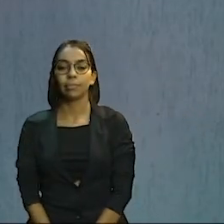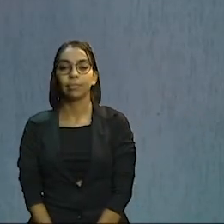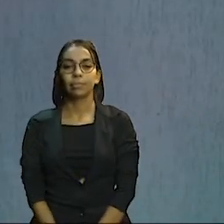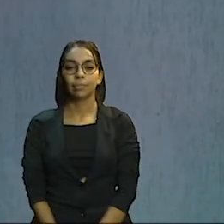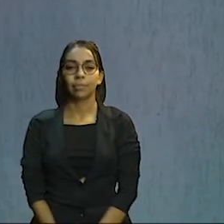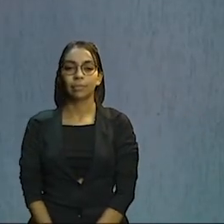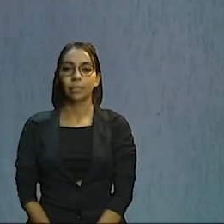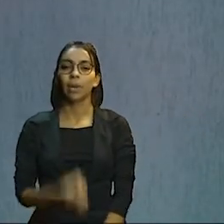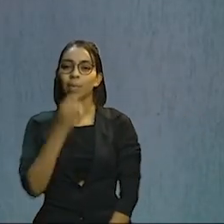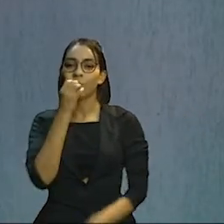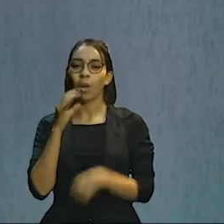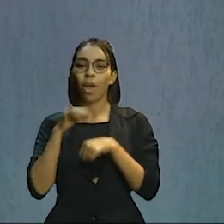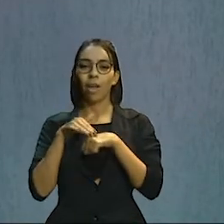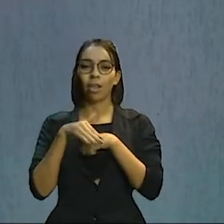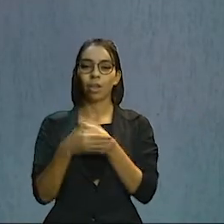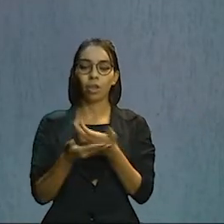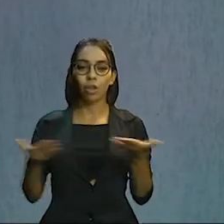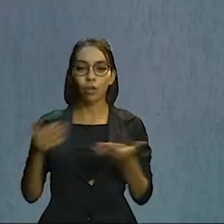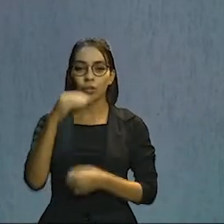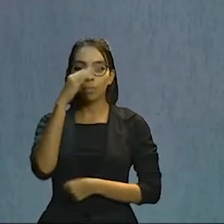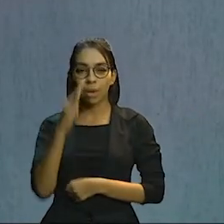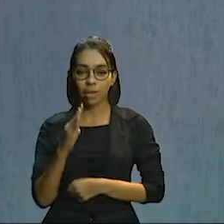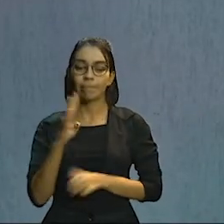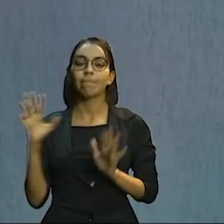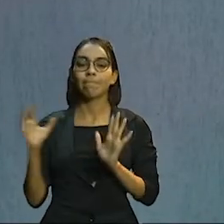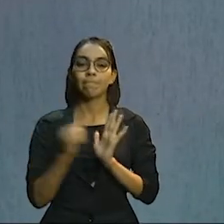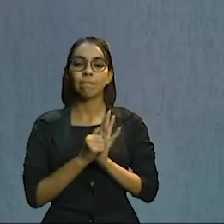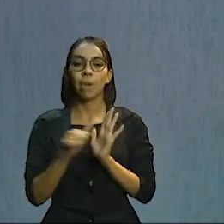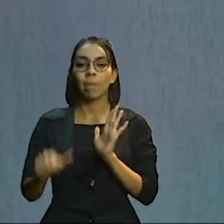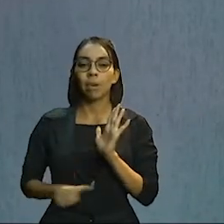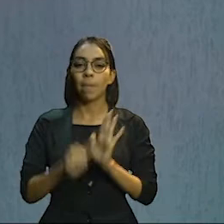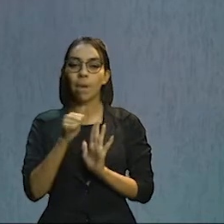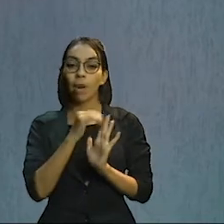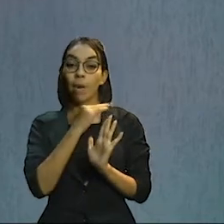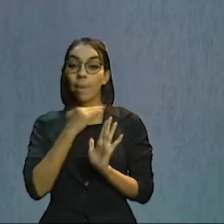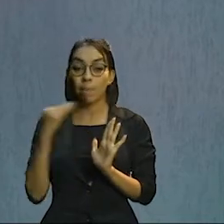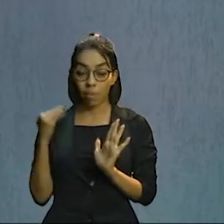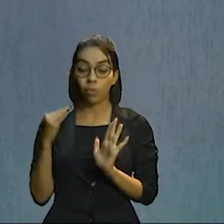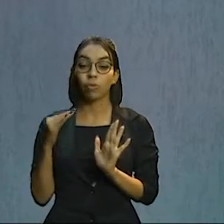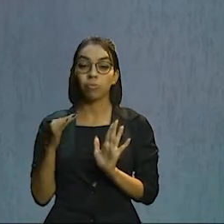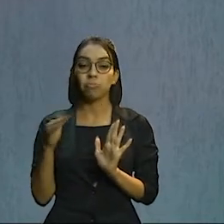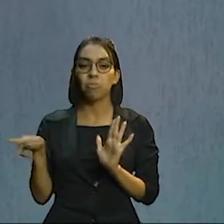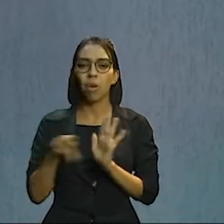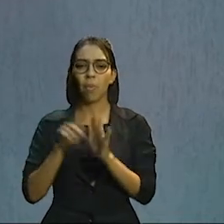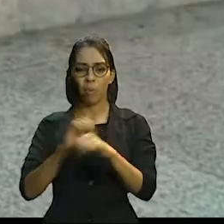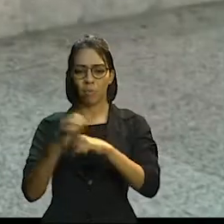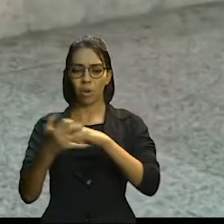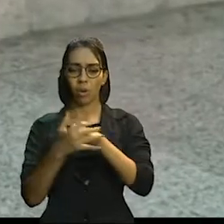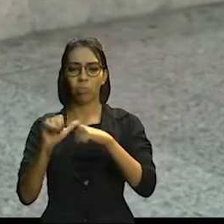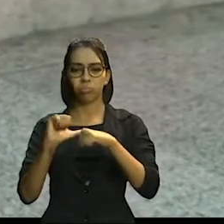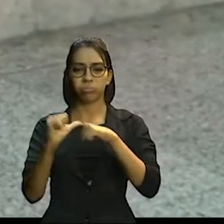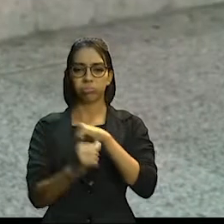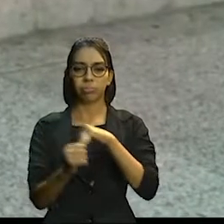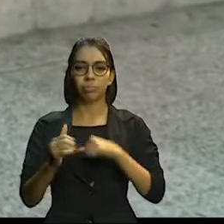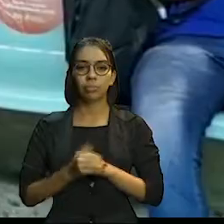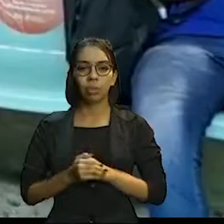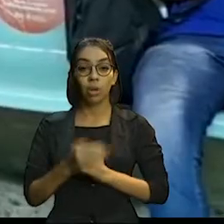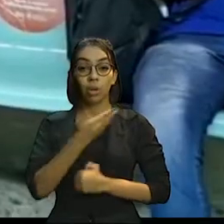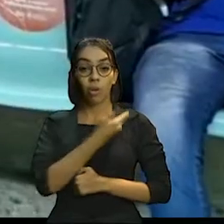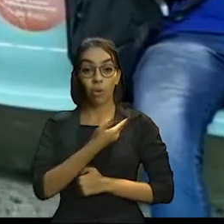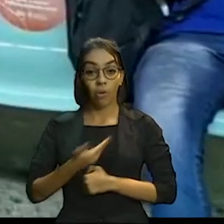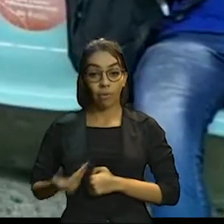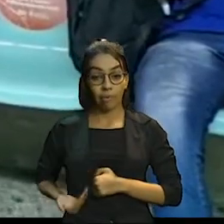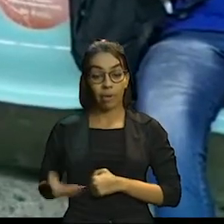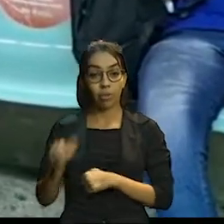Olá, boa noite. Brasil registra a primeira morte causada pela variante Ômicron da Covid-19. Governo do Estado realiza